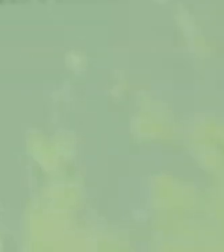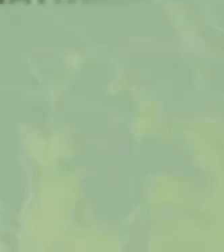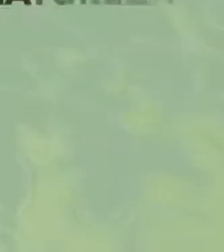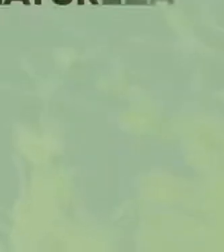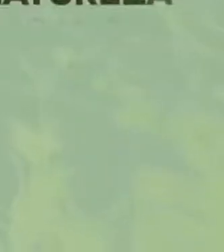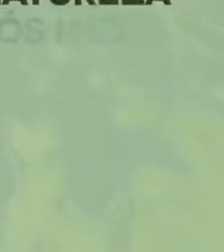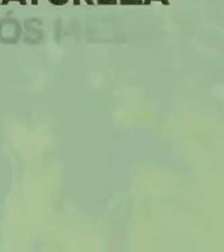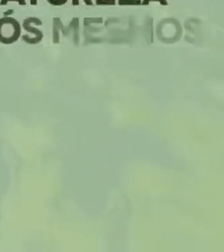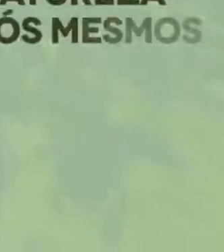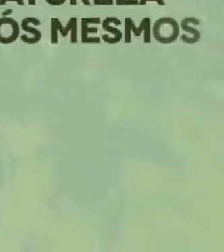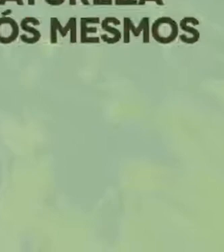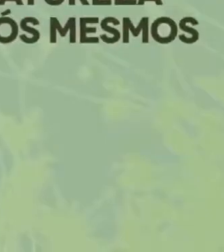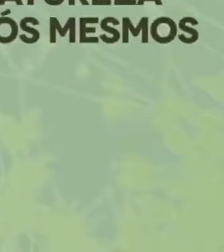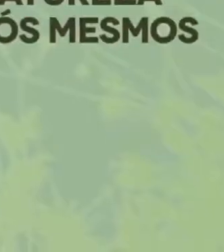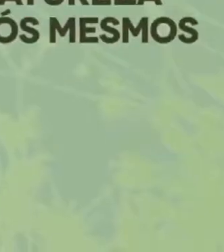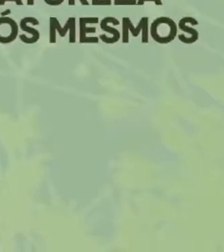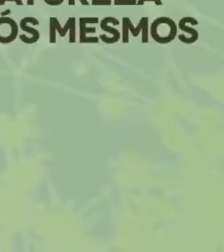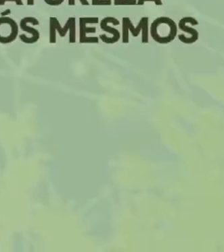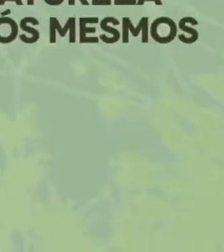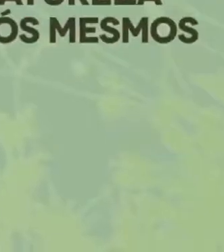Cuidar da natureza é cuidar de nós mesmos.